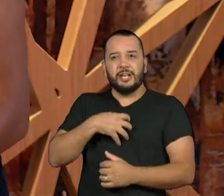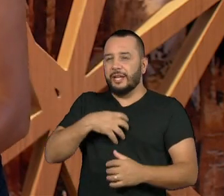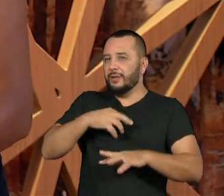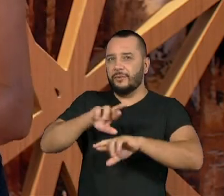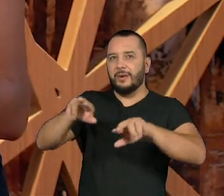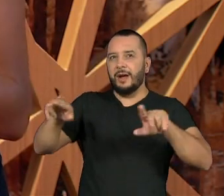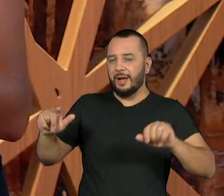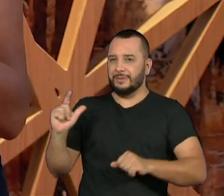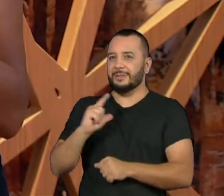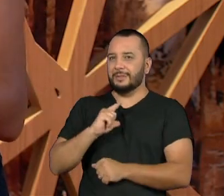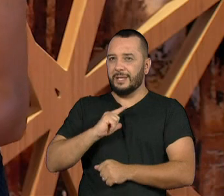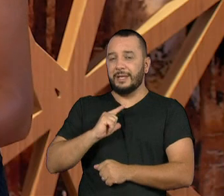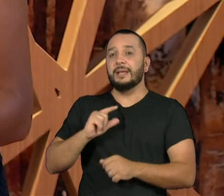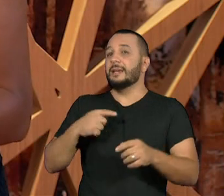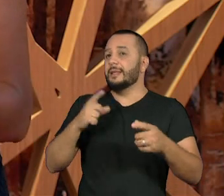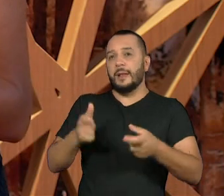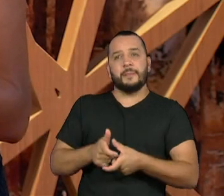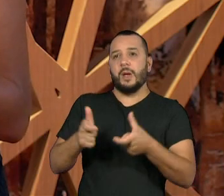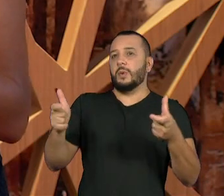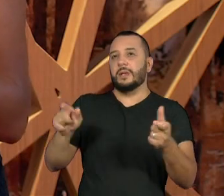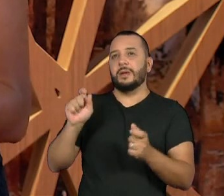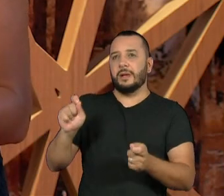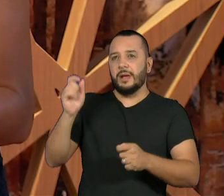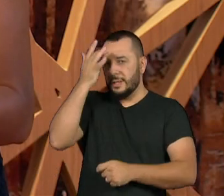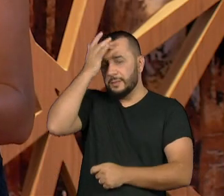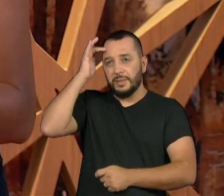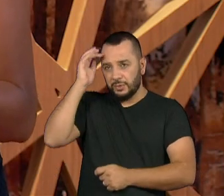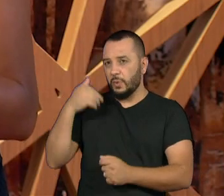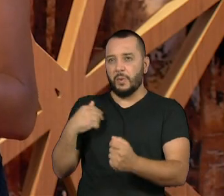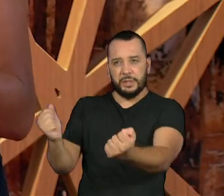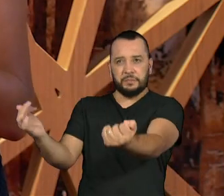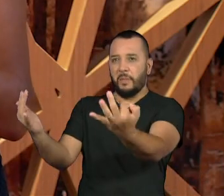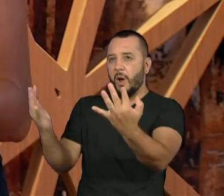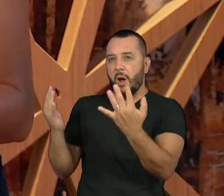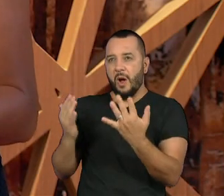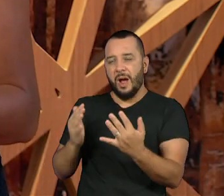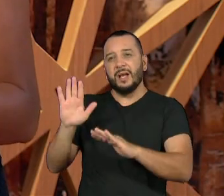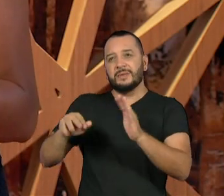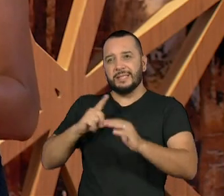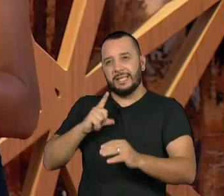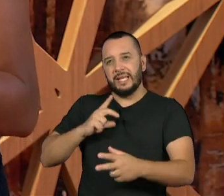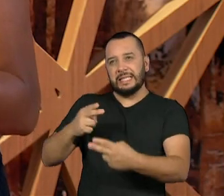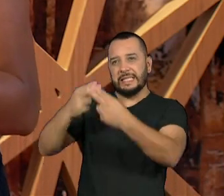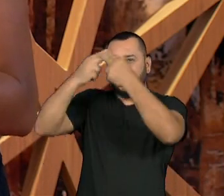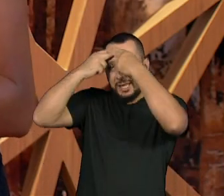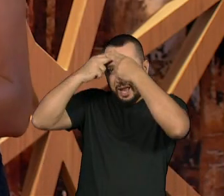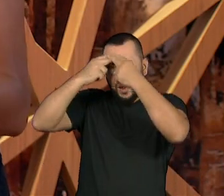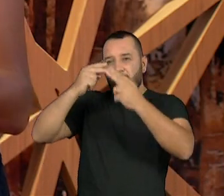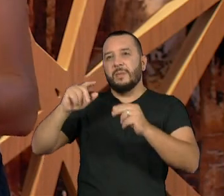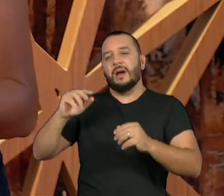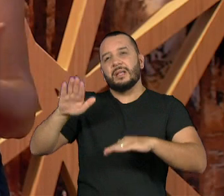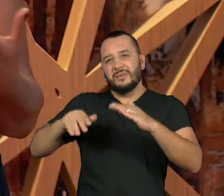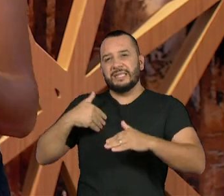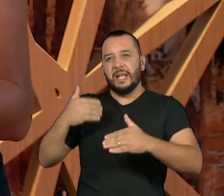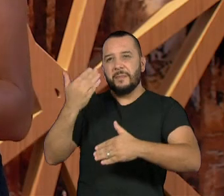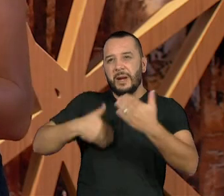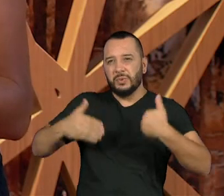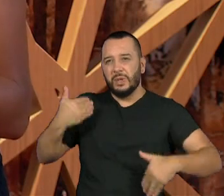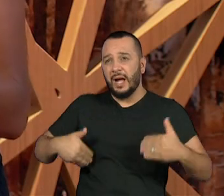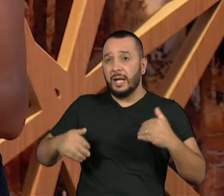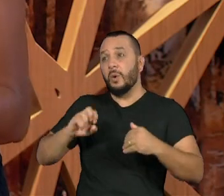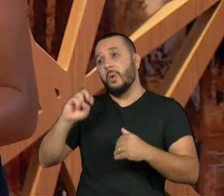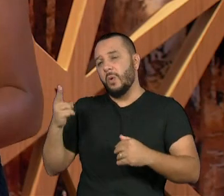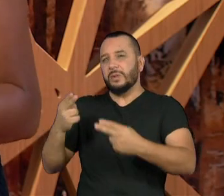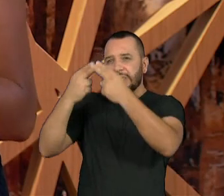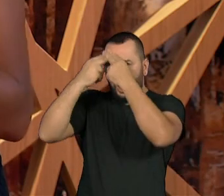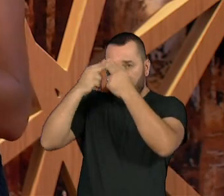e, na maioria das vezes, essas pessoas chegam machucadas por uma religião que as